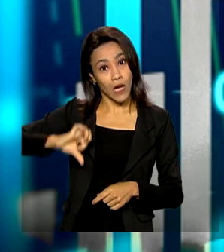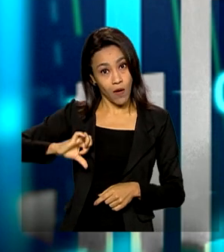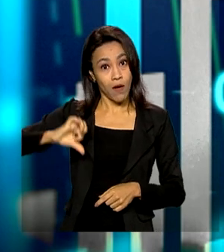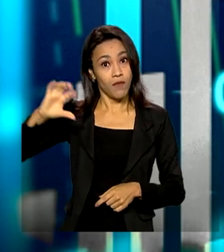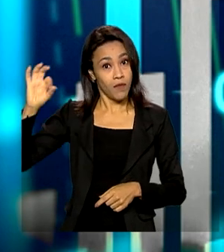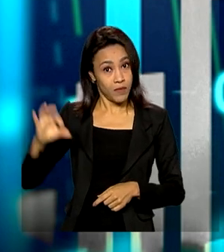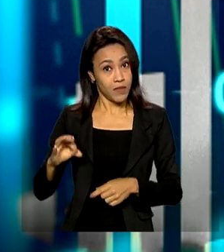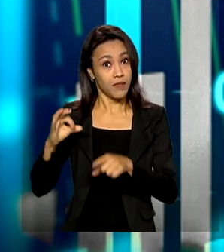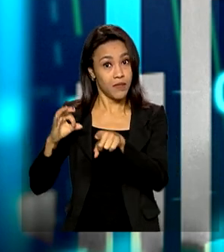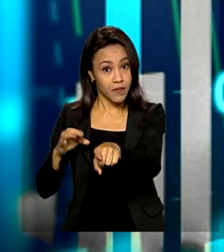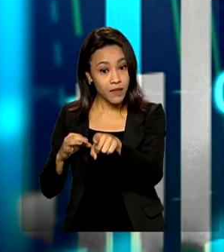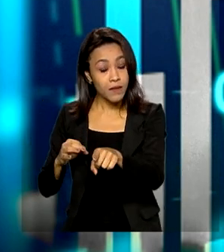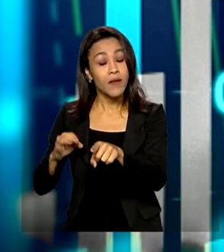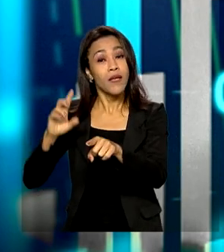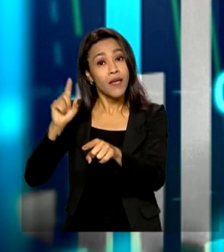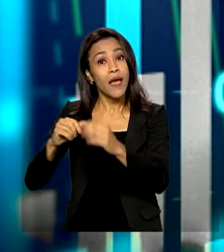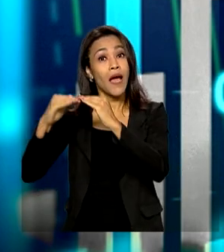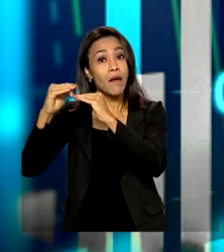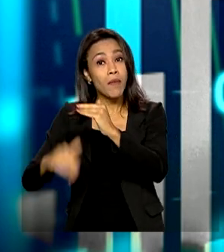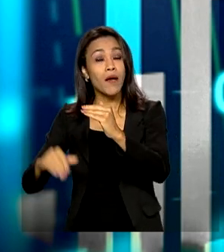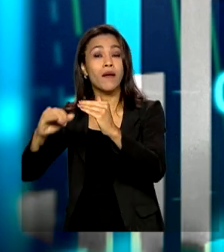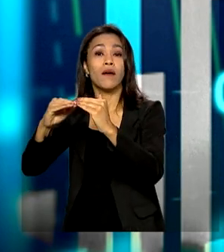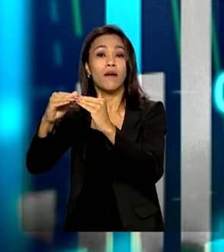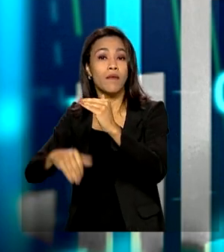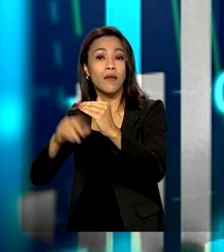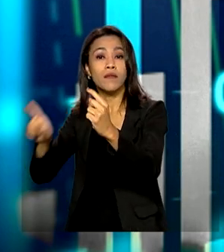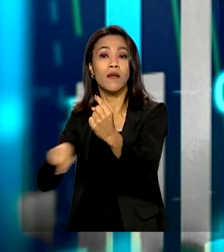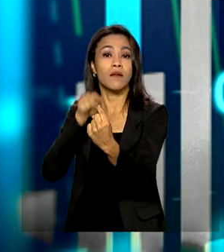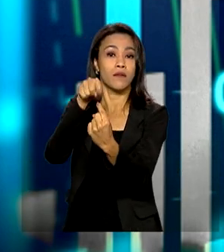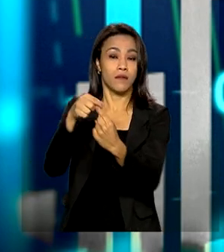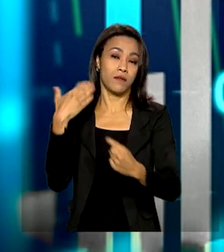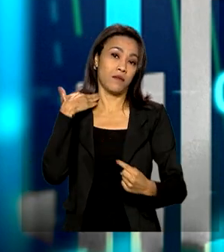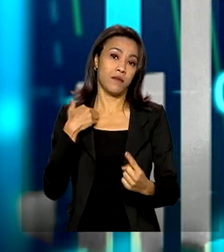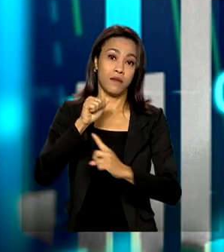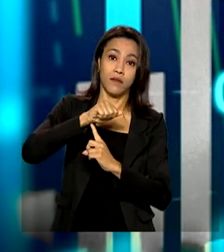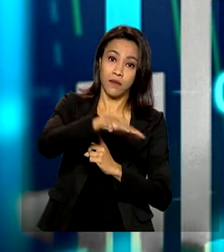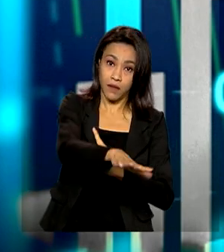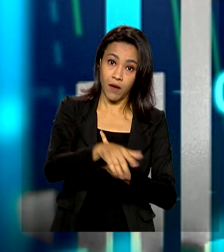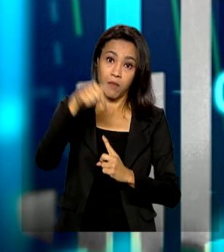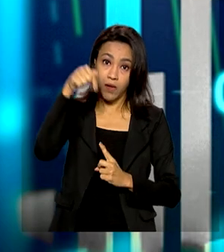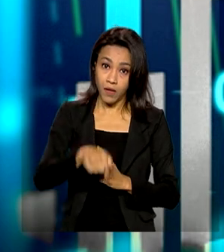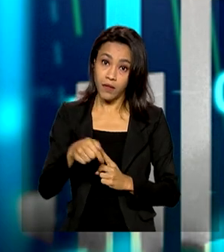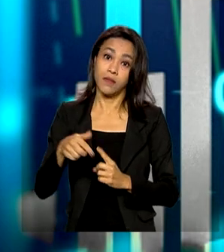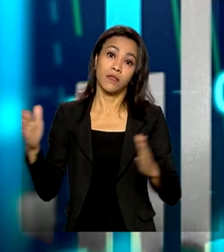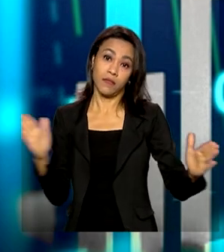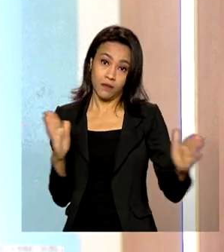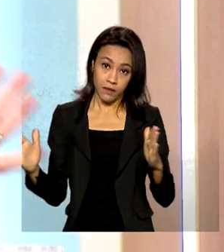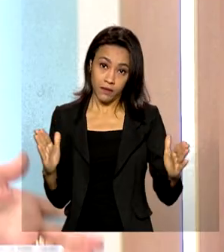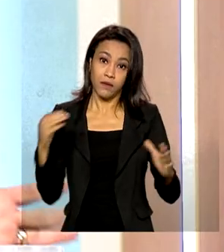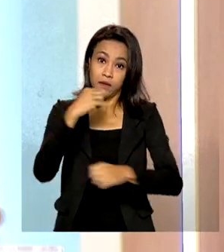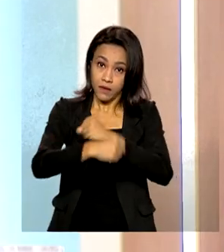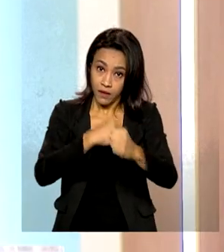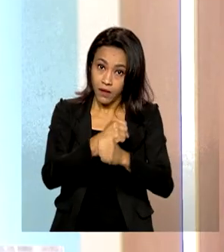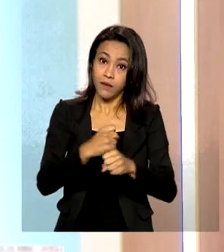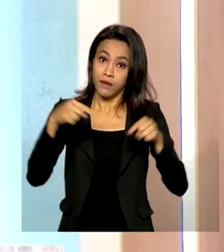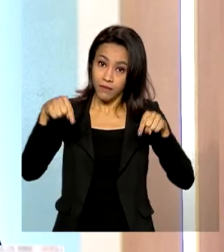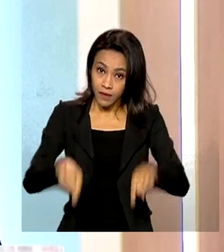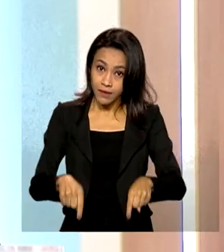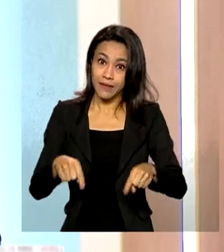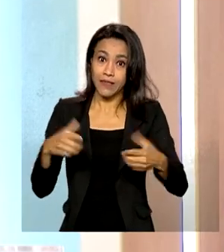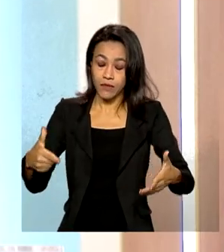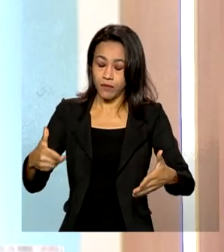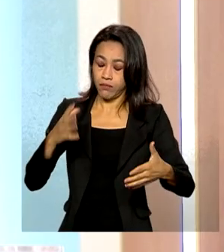é inferior à meta do Banco Central estabelecida para 2022. Então, esses resultados